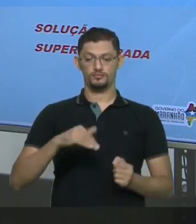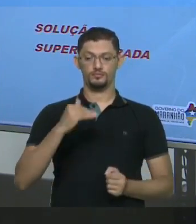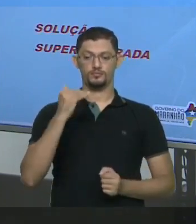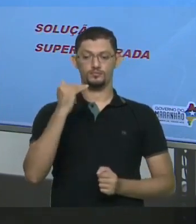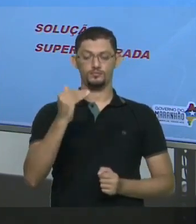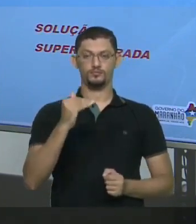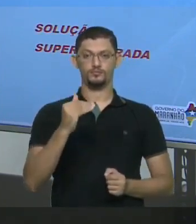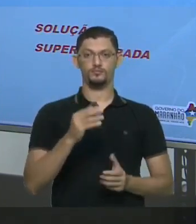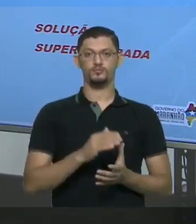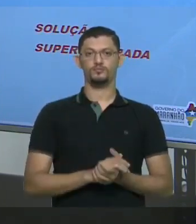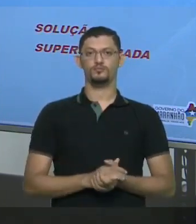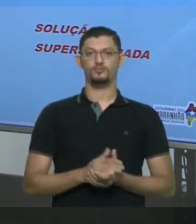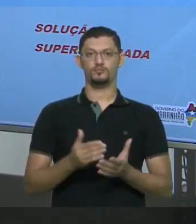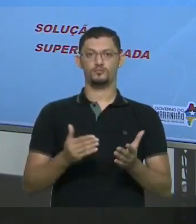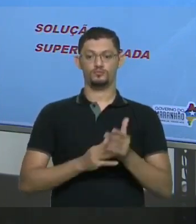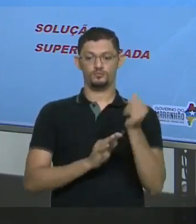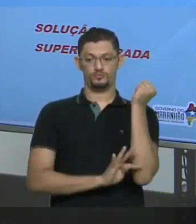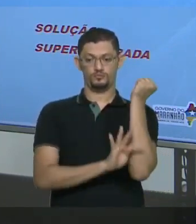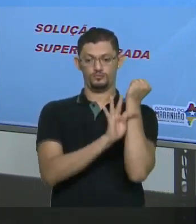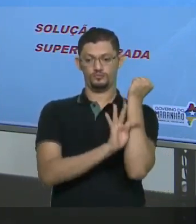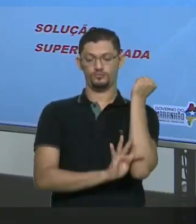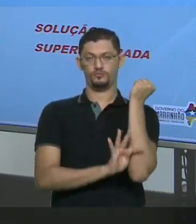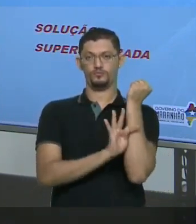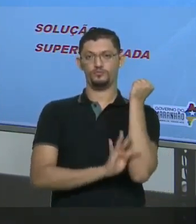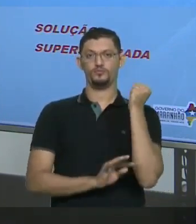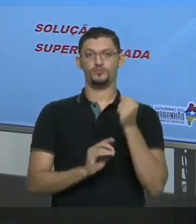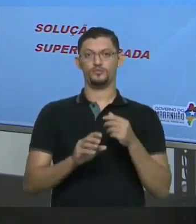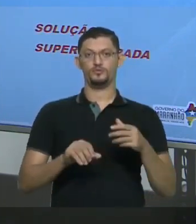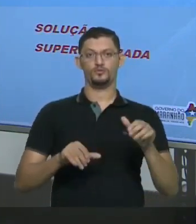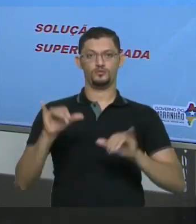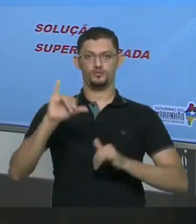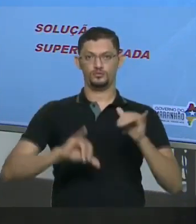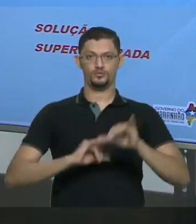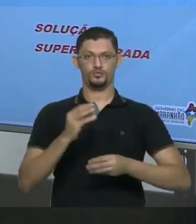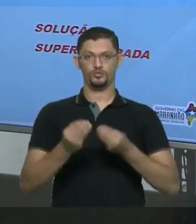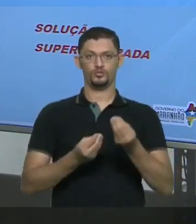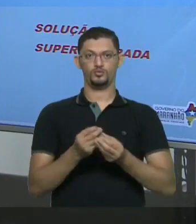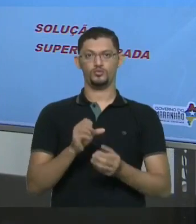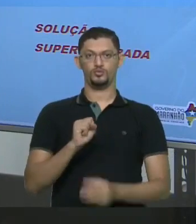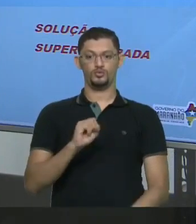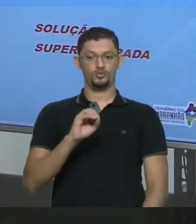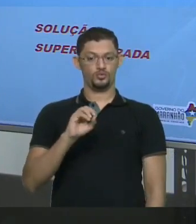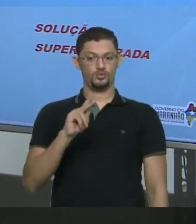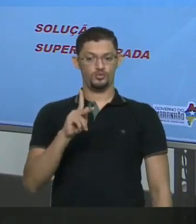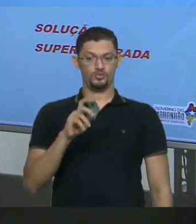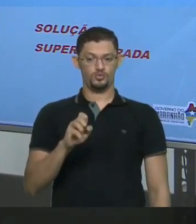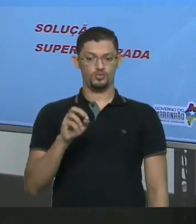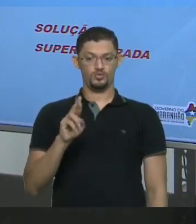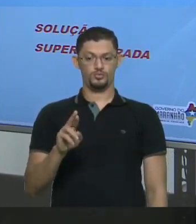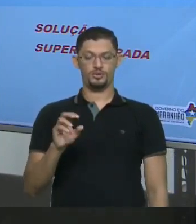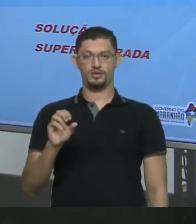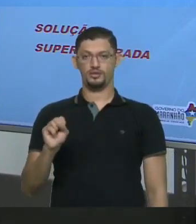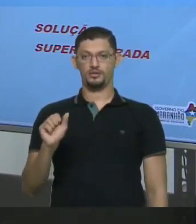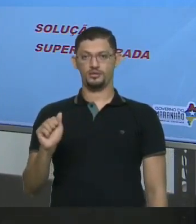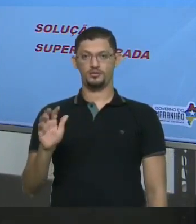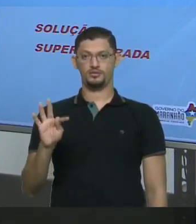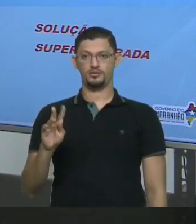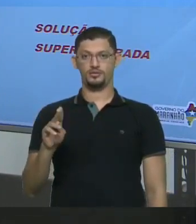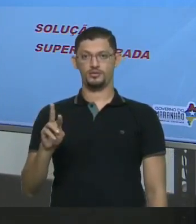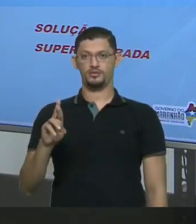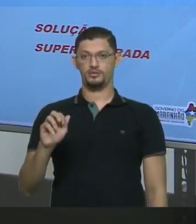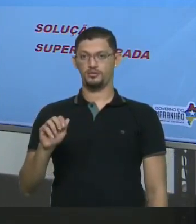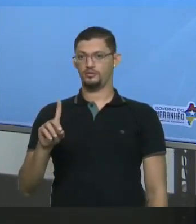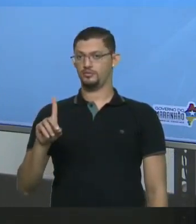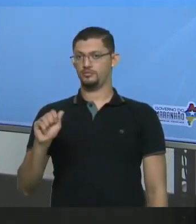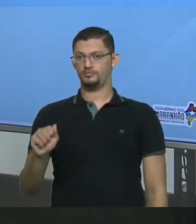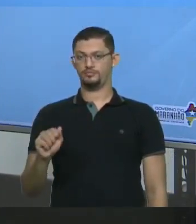Permitido Naquela temperatura E aí a solução Será classificada Como Super saturada Ok Então eu